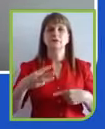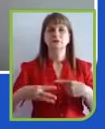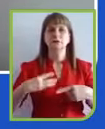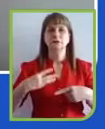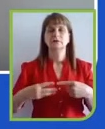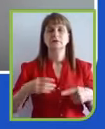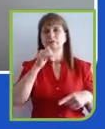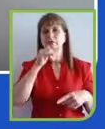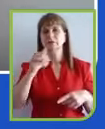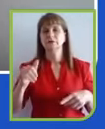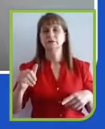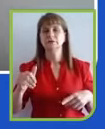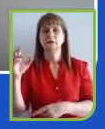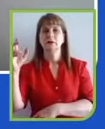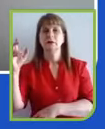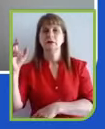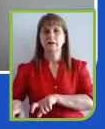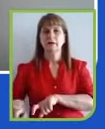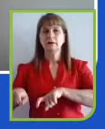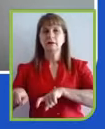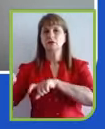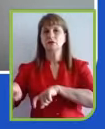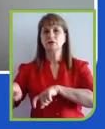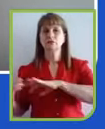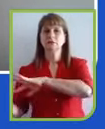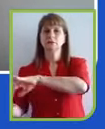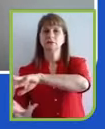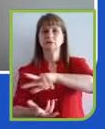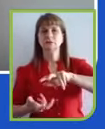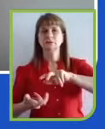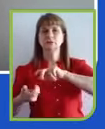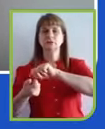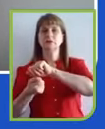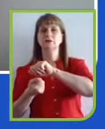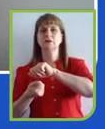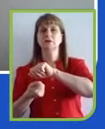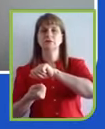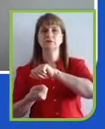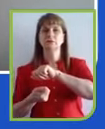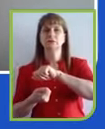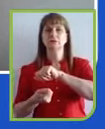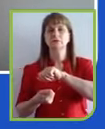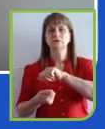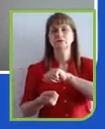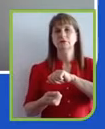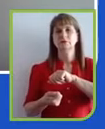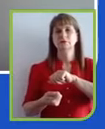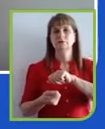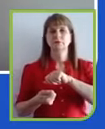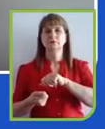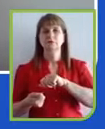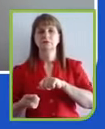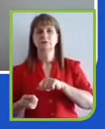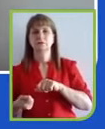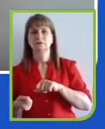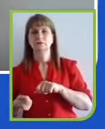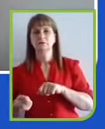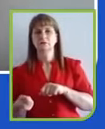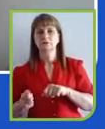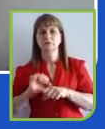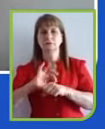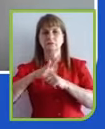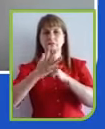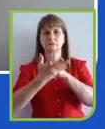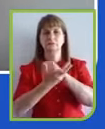sustentável, escola com diversidade, por aí vai. A Corona fala muito sobre acabar com poluição plástica, enfim,